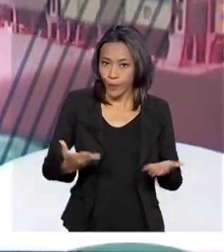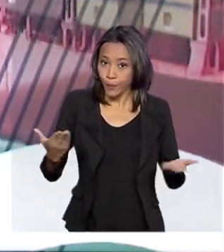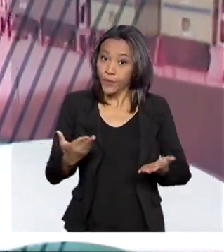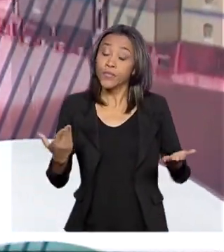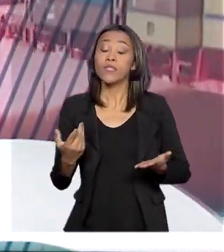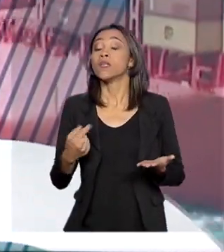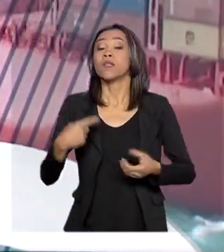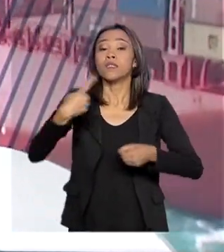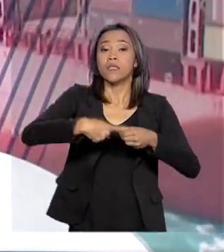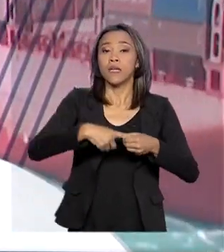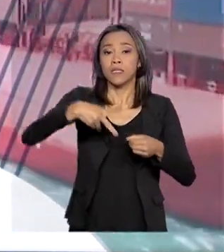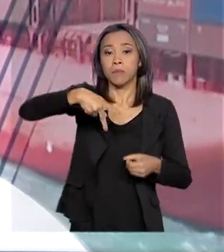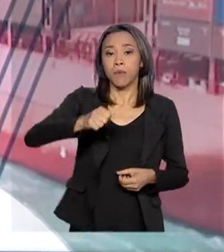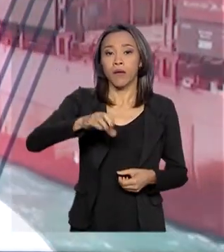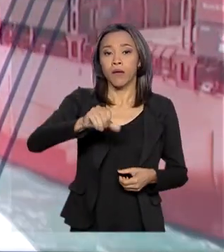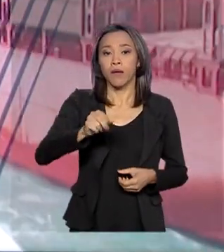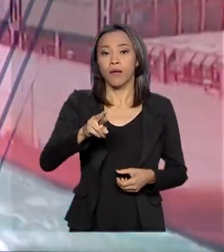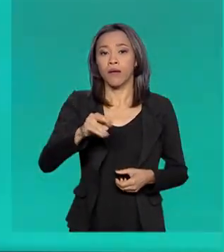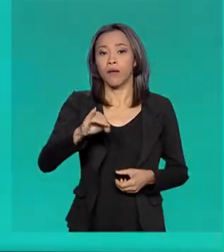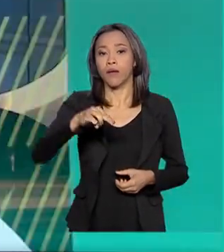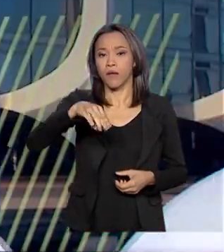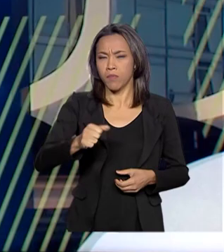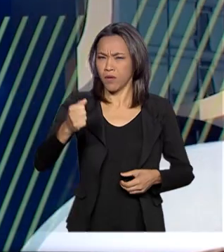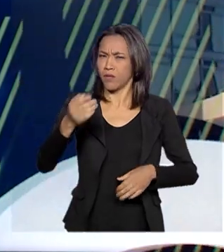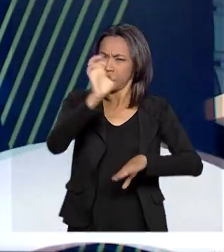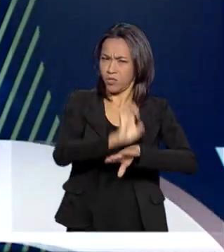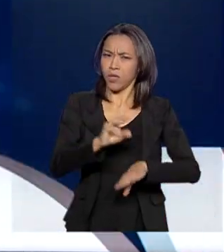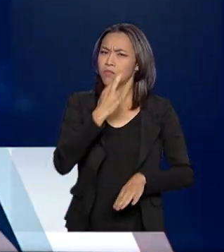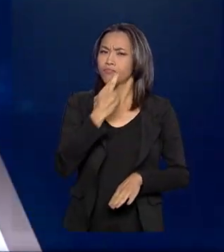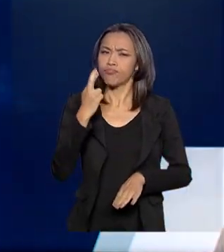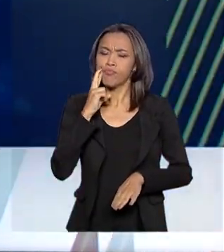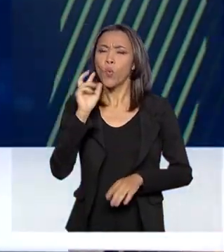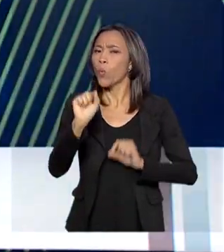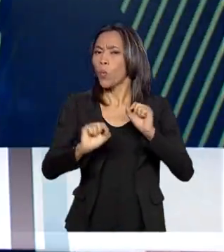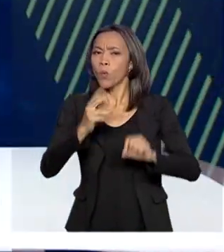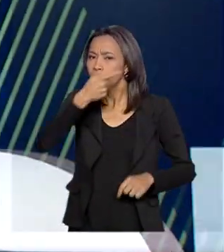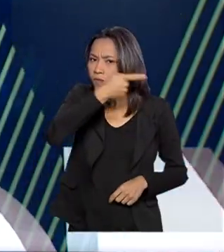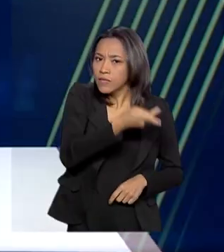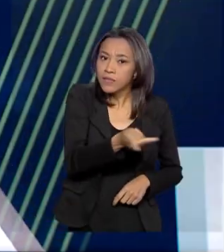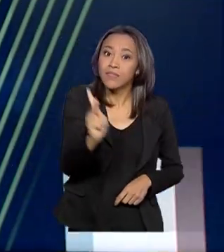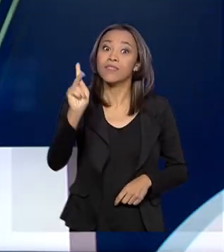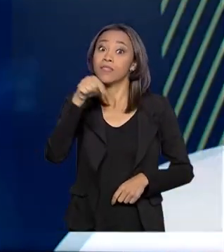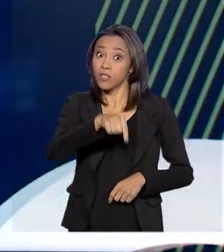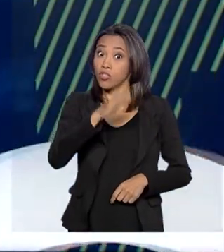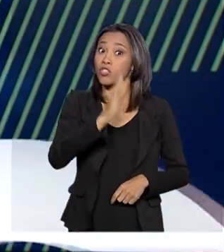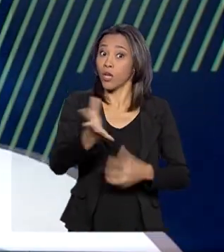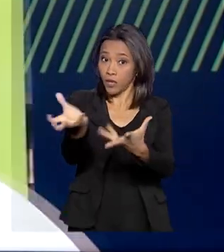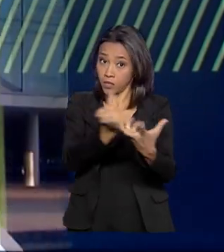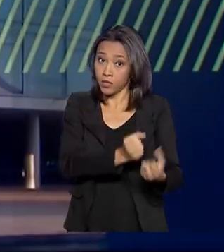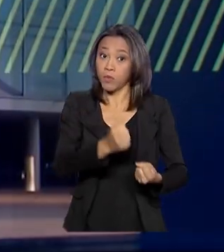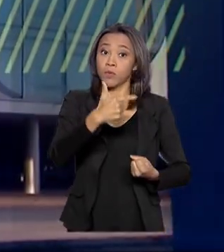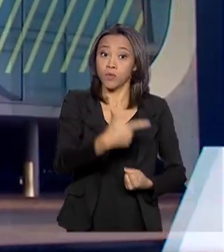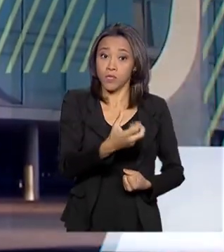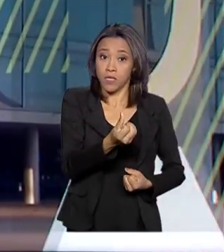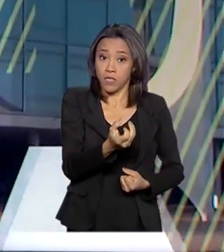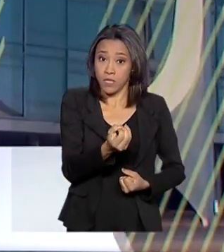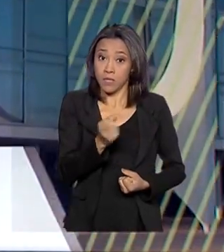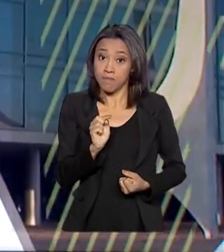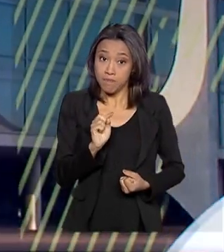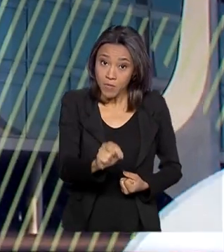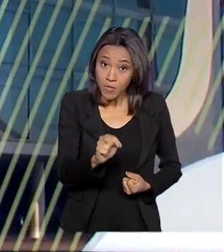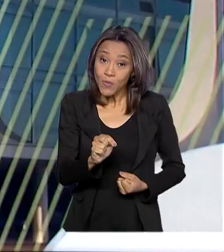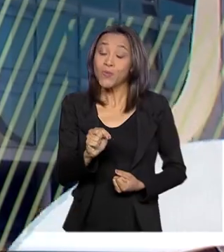Roraima. Ele visita as instalações da Operação Acolhida, que já recebeu mais de 260 mil imigrantes da Venezuela.